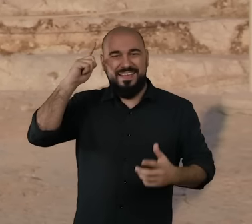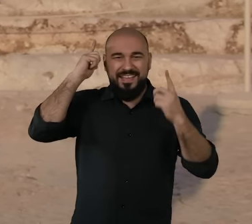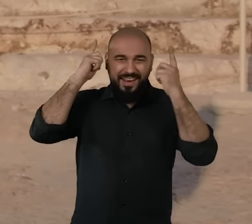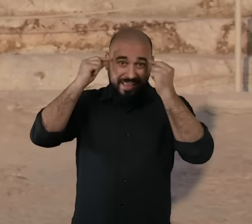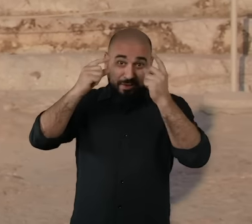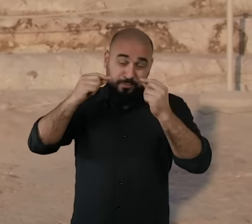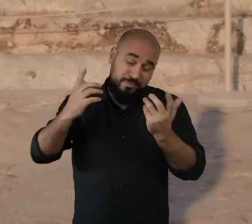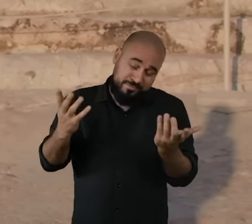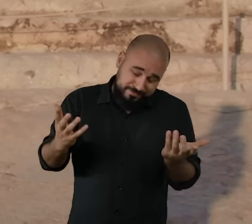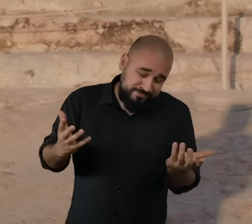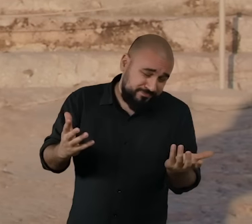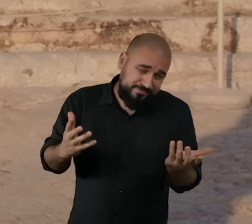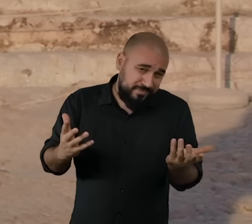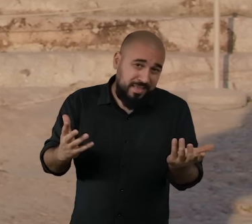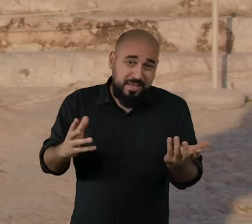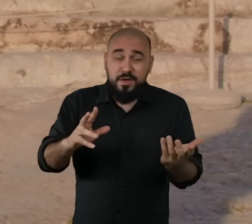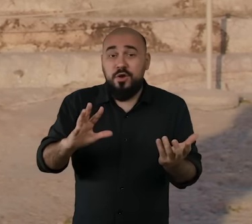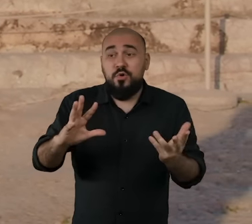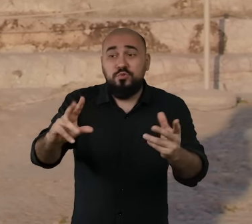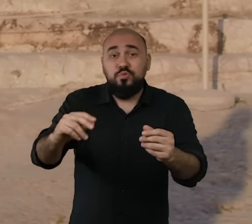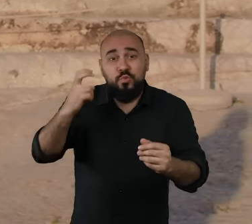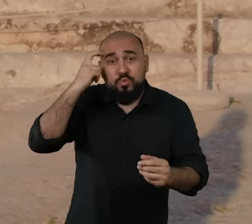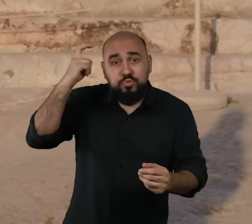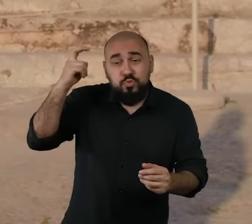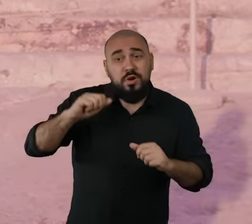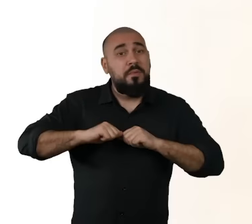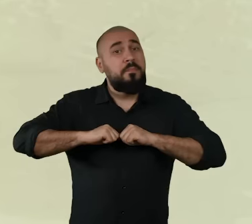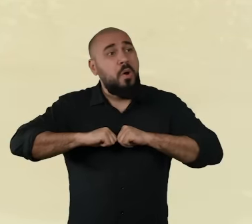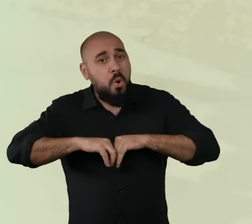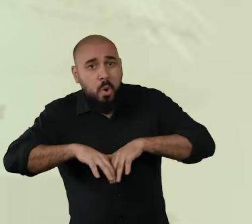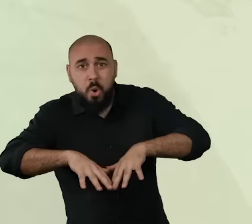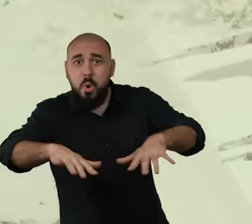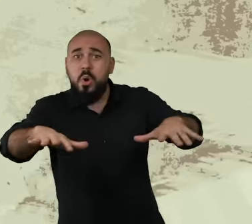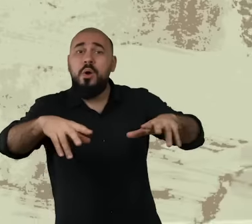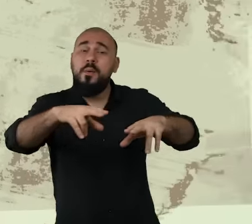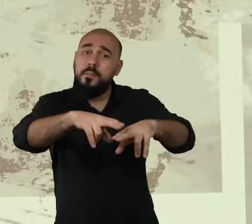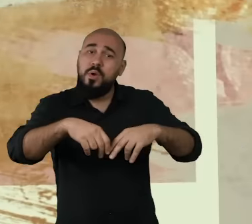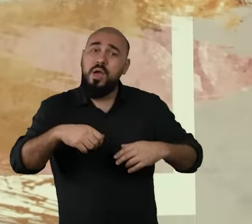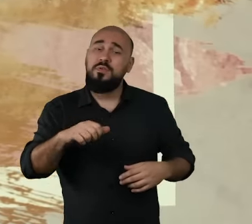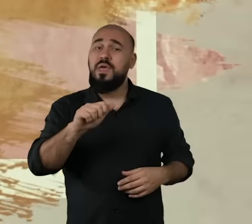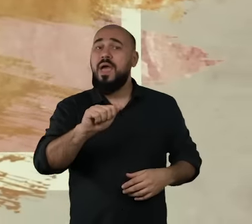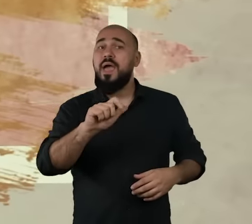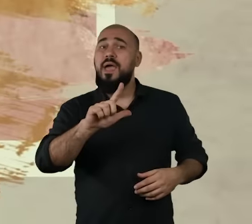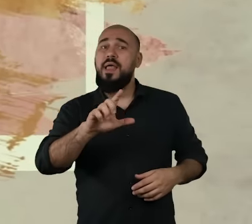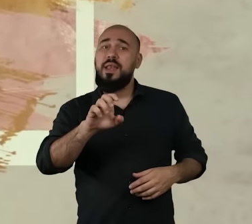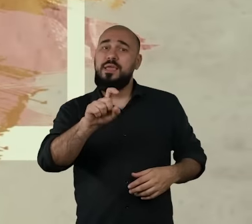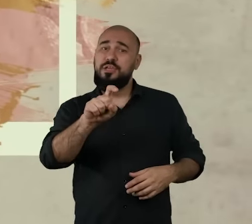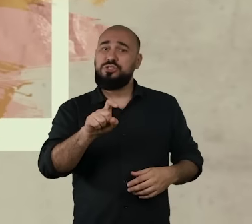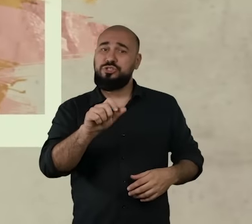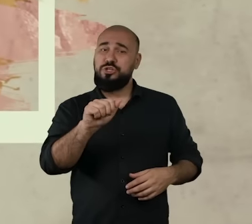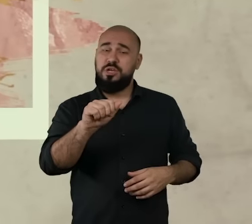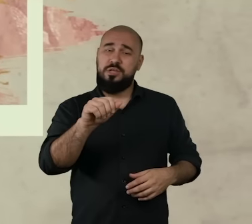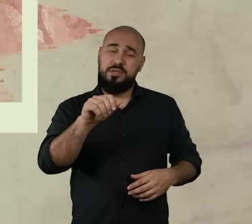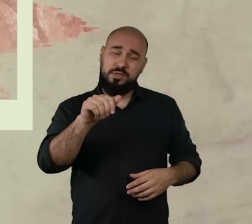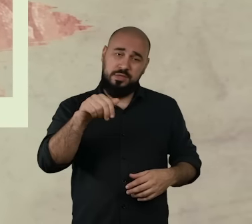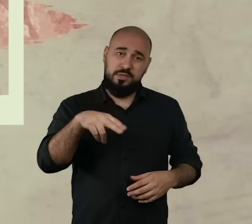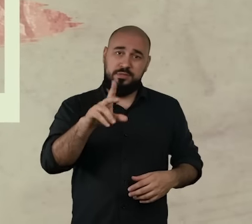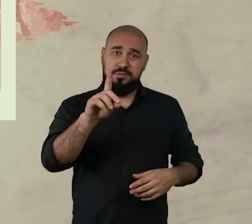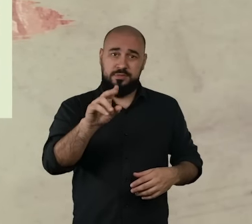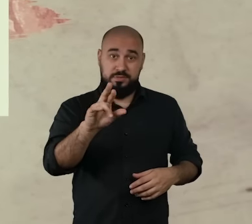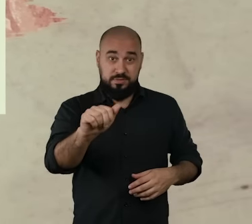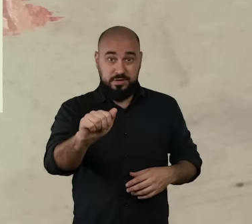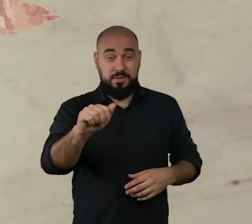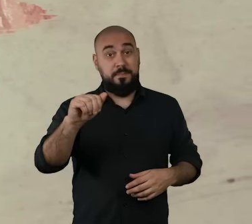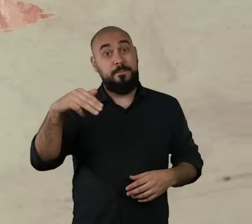verdade, muito da cultura grega só se espalhou pelo mundo graças à atuação de Alexandre Magno, que não era bem